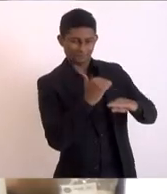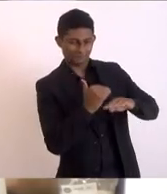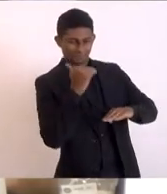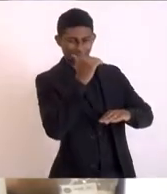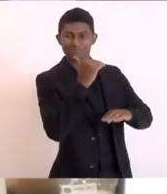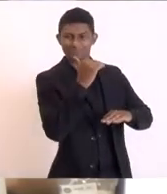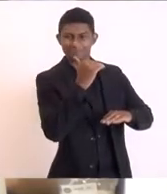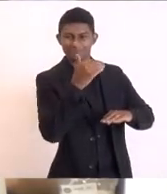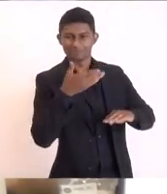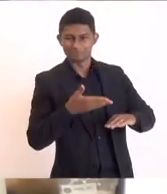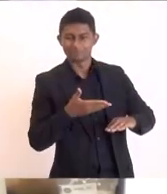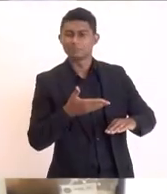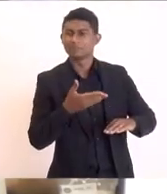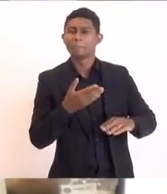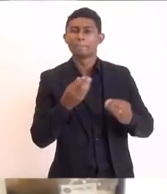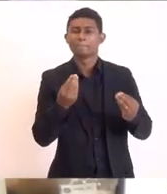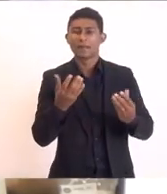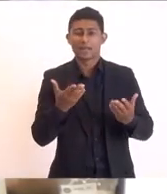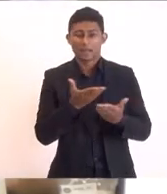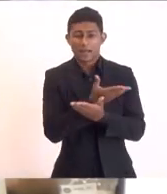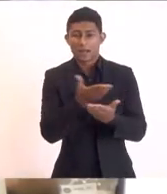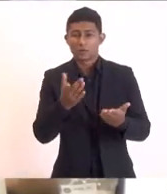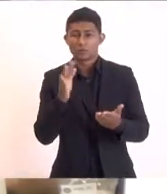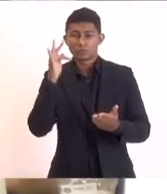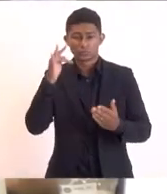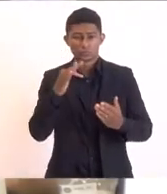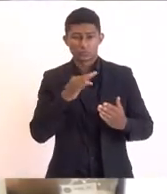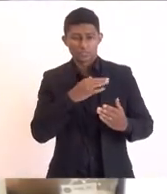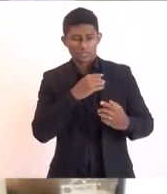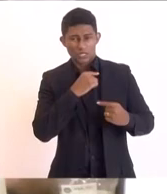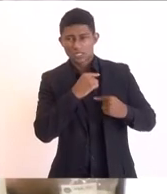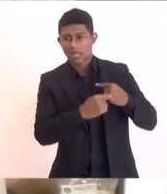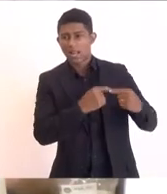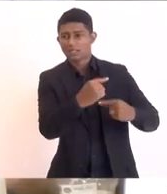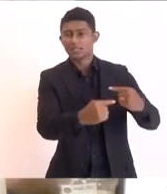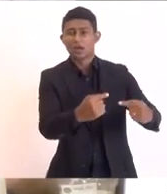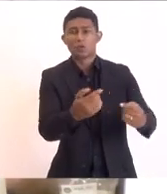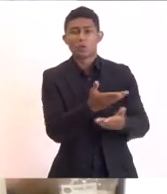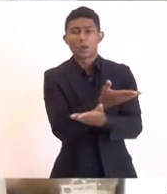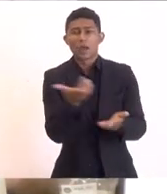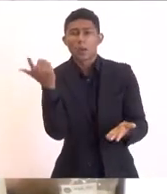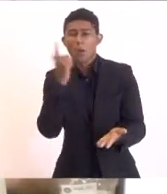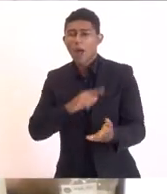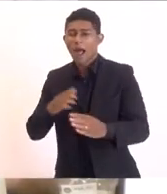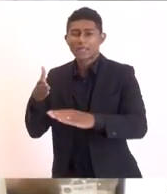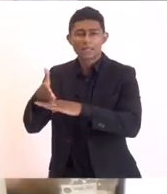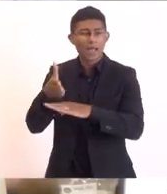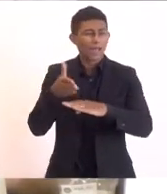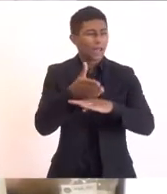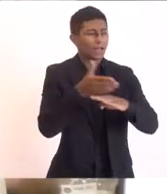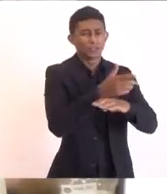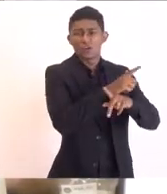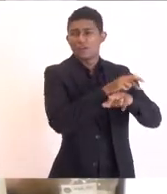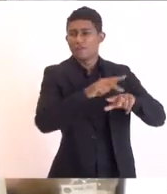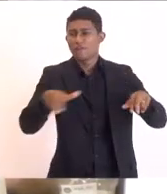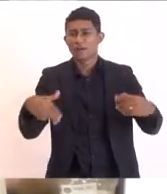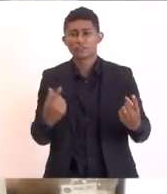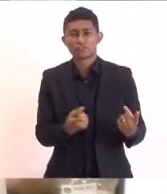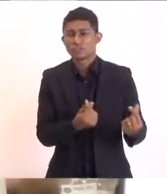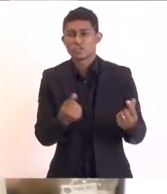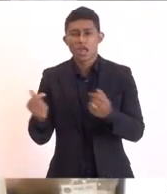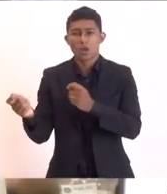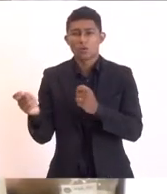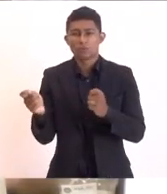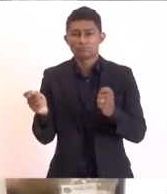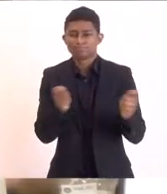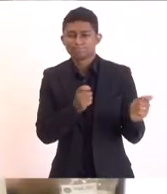para que as gerações futuras tenham acesso a deliberar sobre o caminho que esse dinheiro tem que fazer para o seu desenvolvimento.